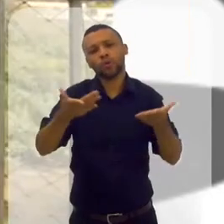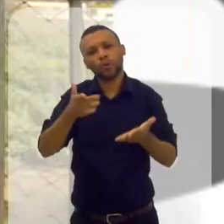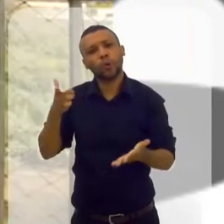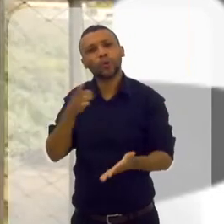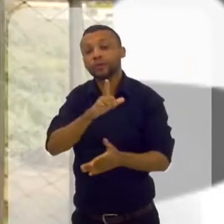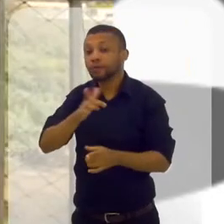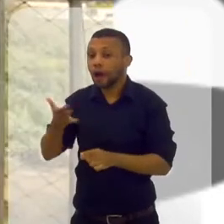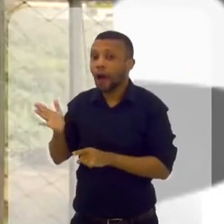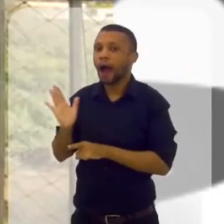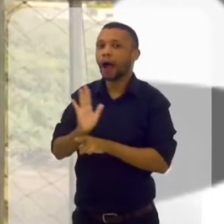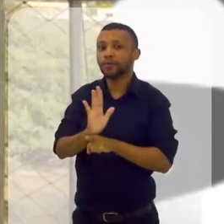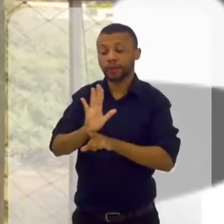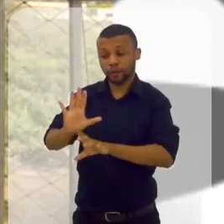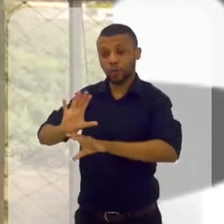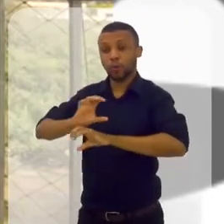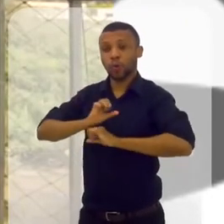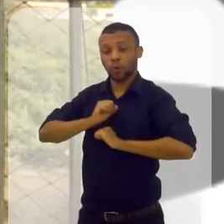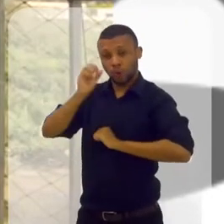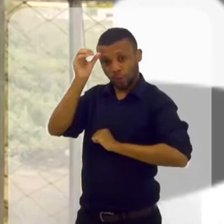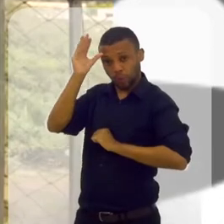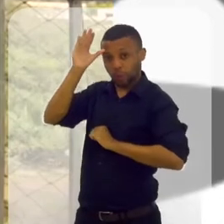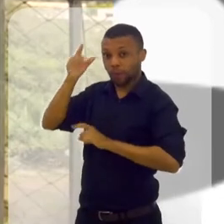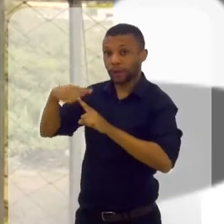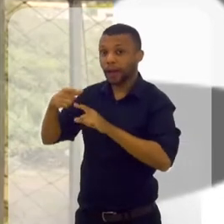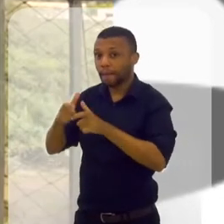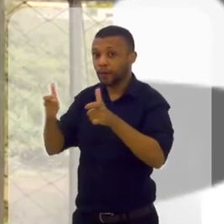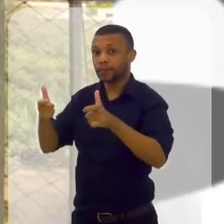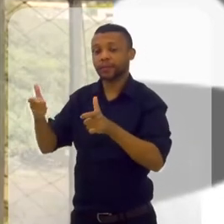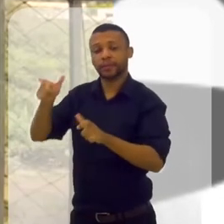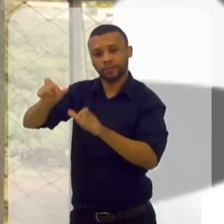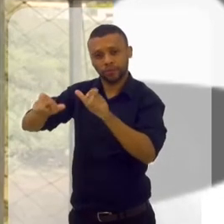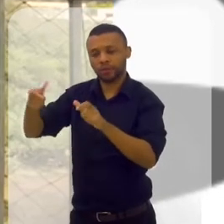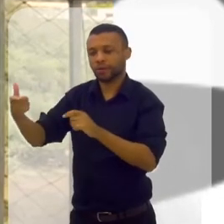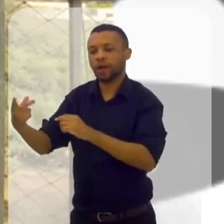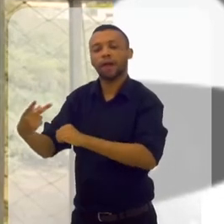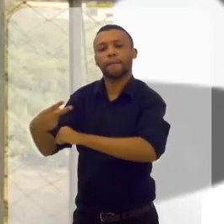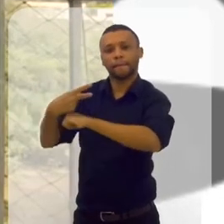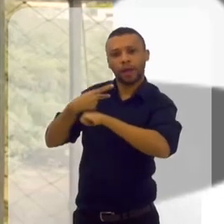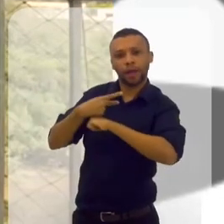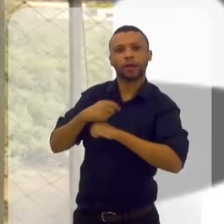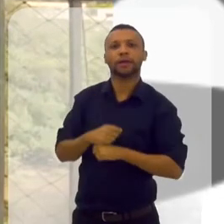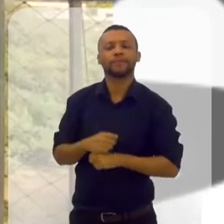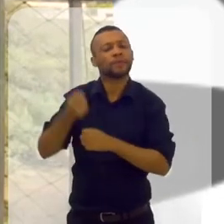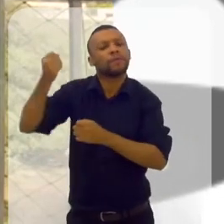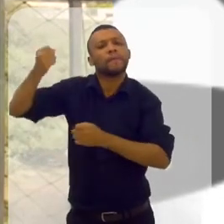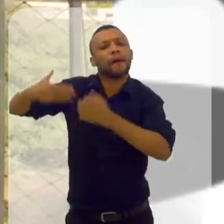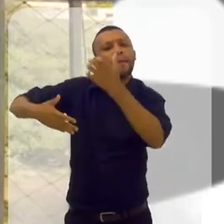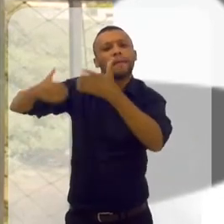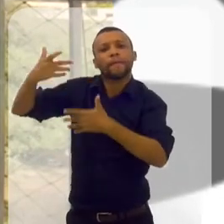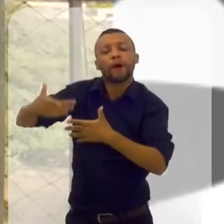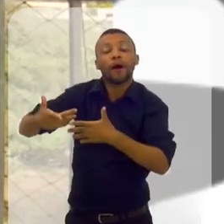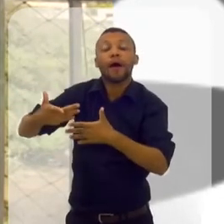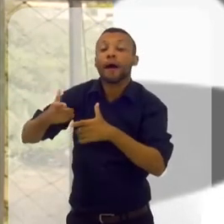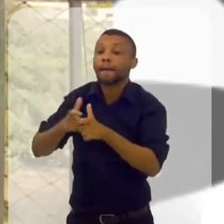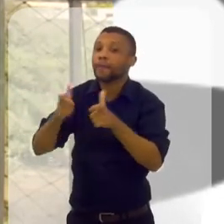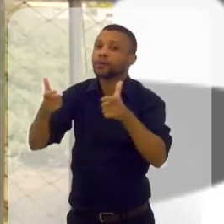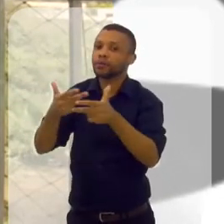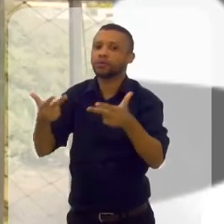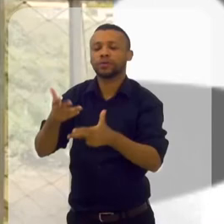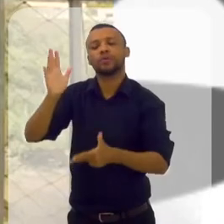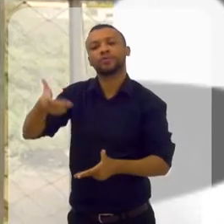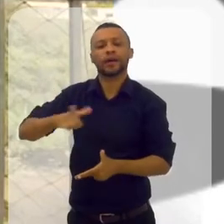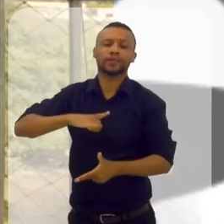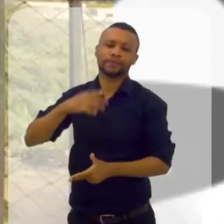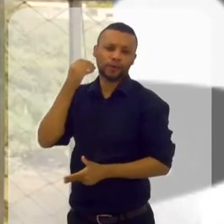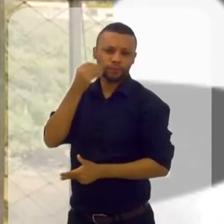com propriedade. Porque a maioria das pessoas que chegam no meu consultório e me dizem que estão passando, a maioria das coisas eu